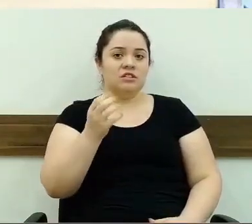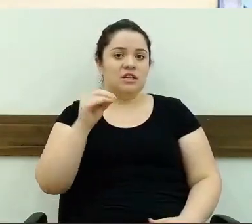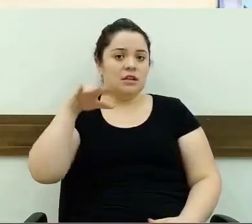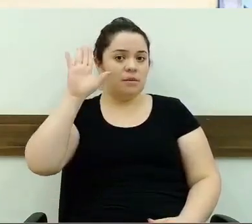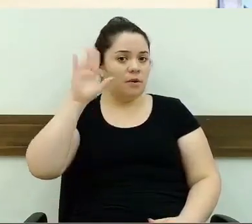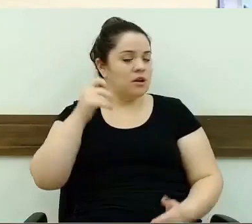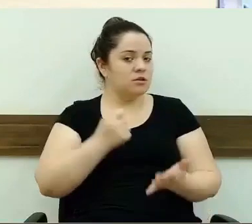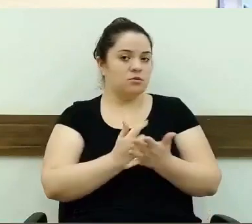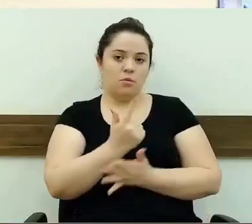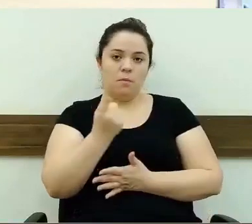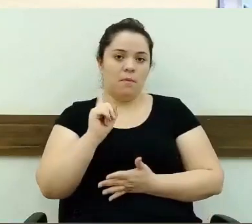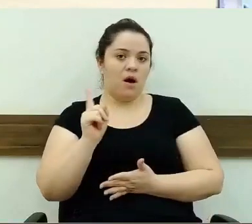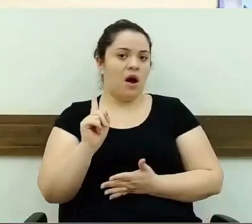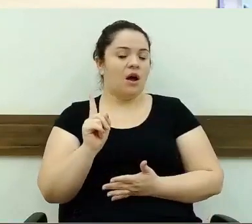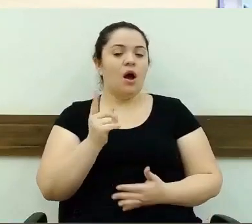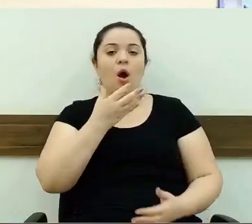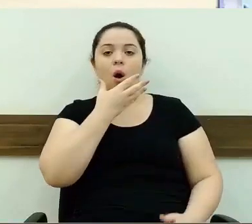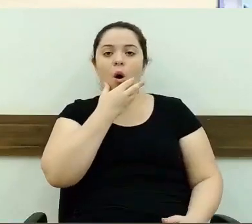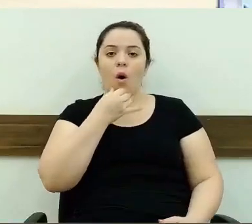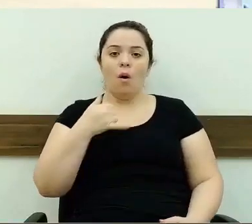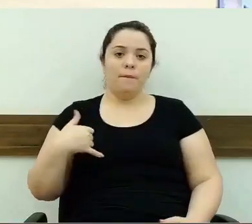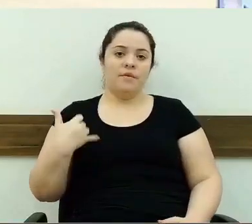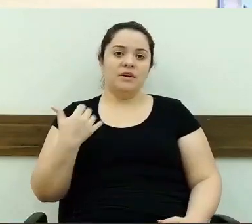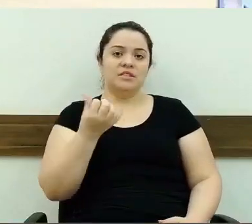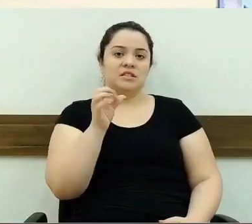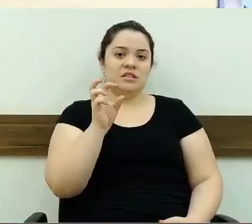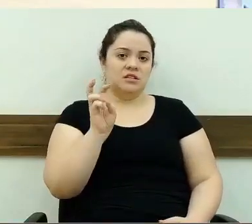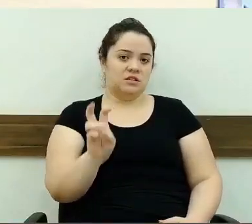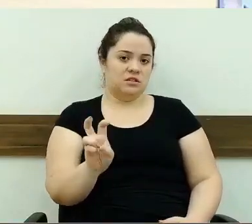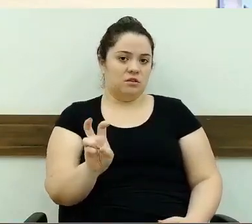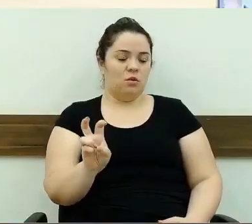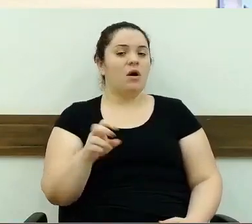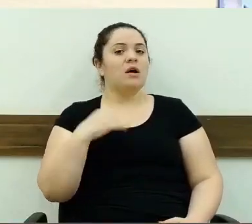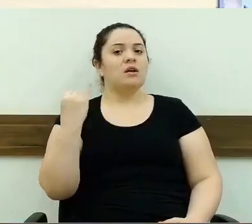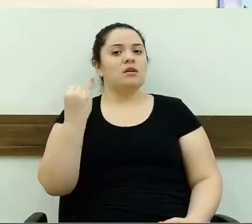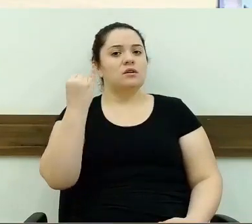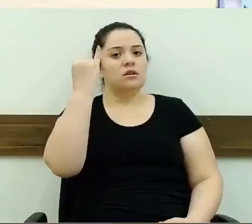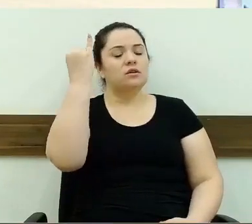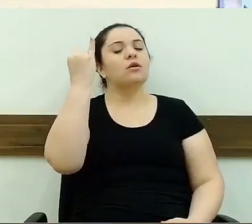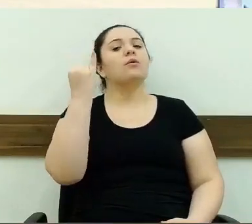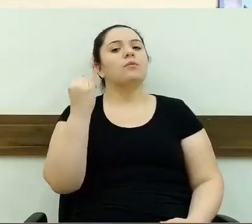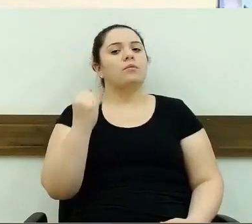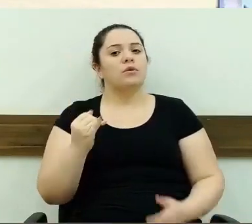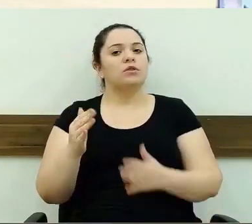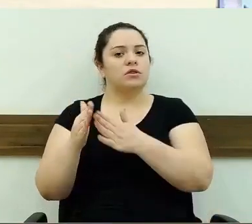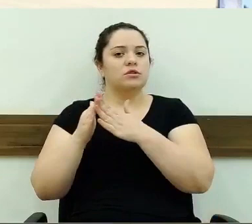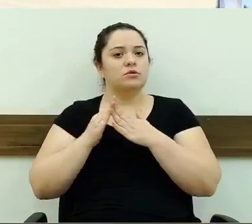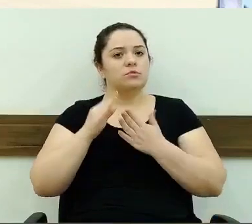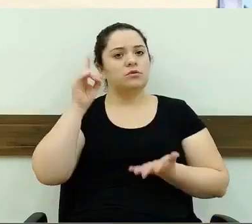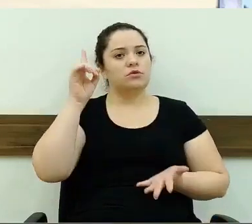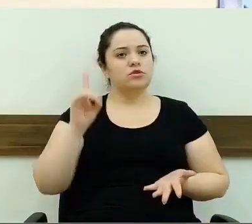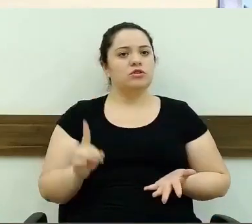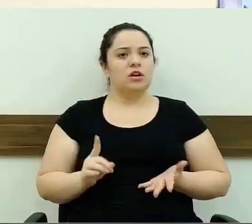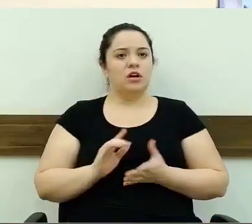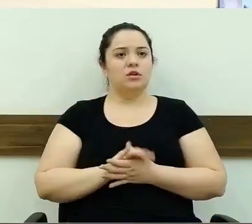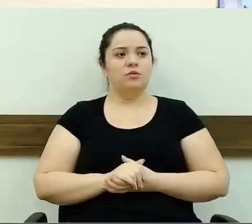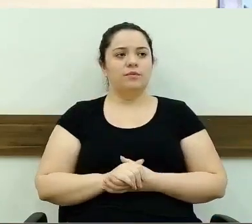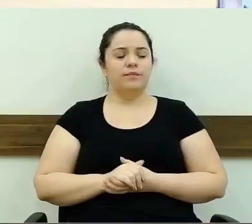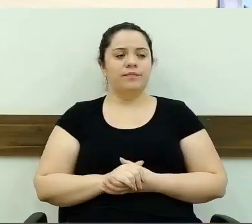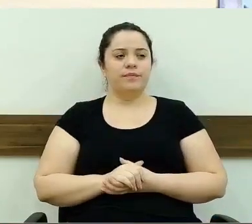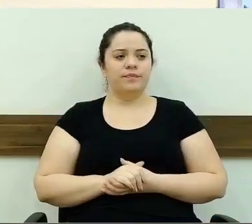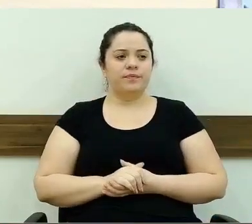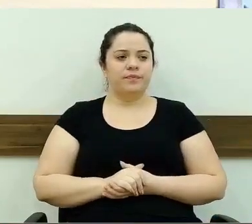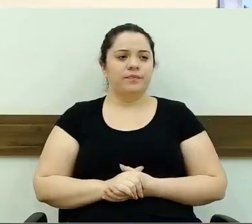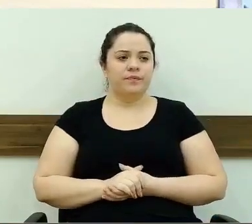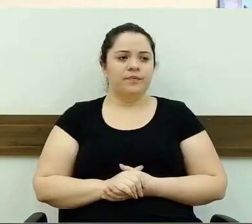e homem 65. Então, é bem importante que todos procurem para requerer o seu direito. Deixa eu só ver se eu não esqueci de